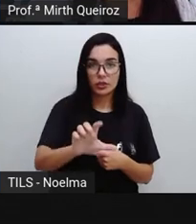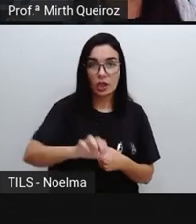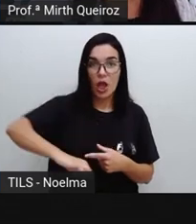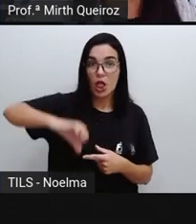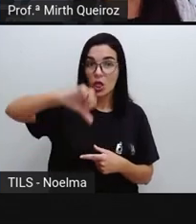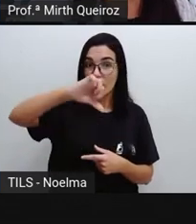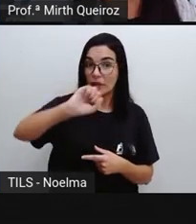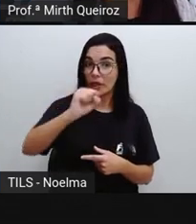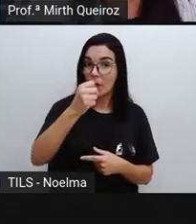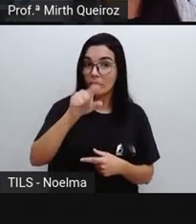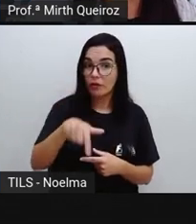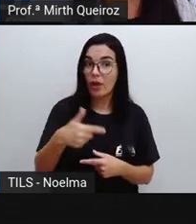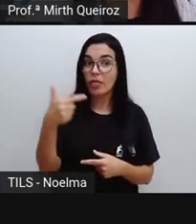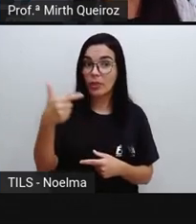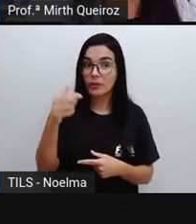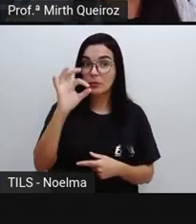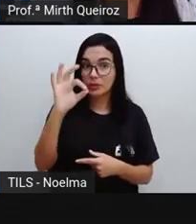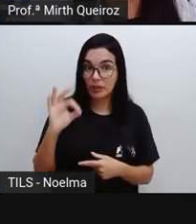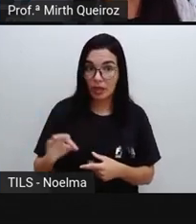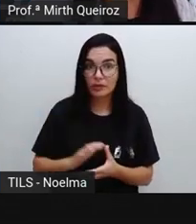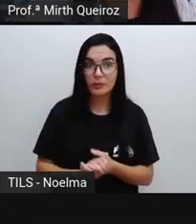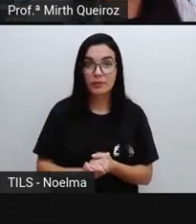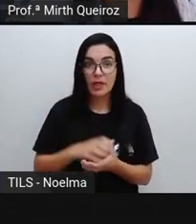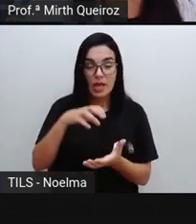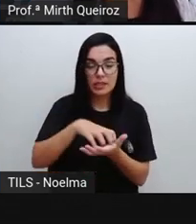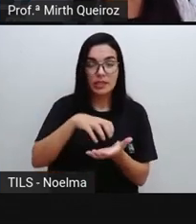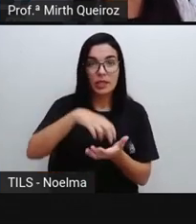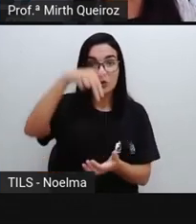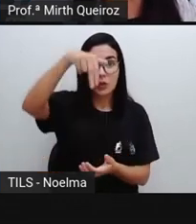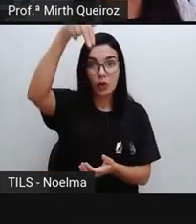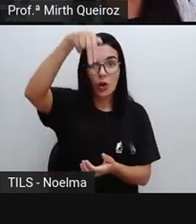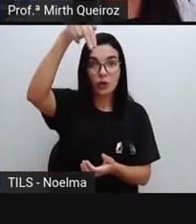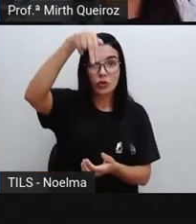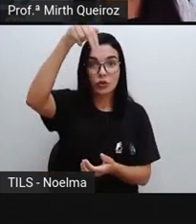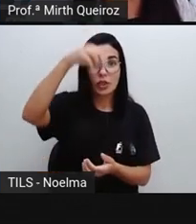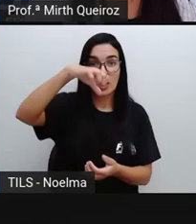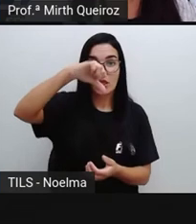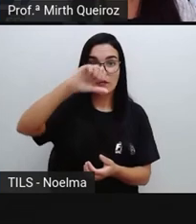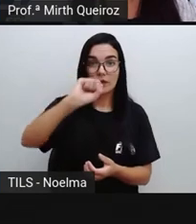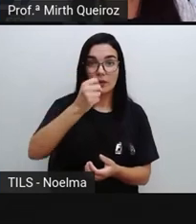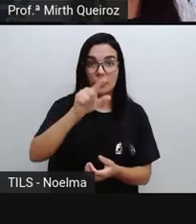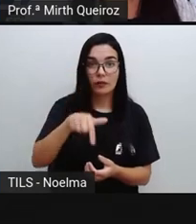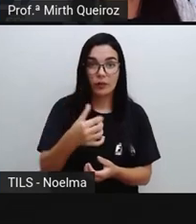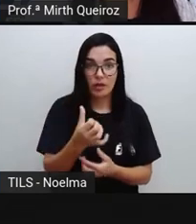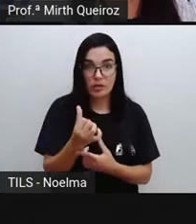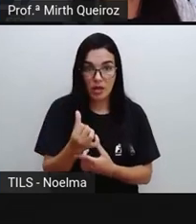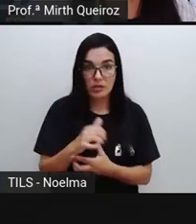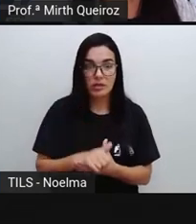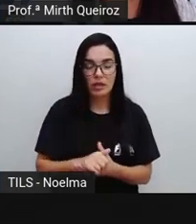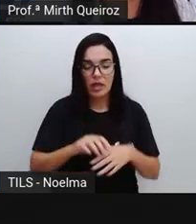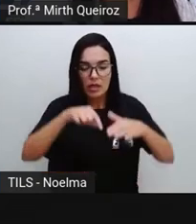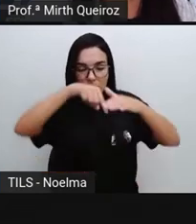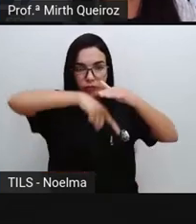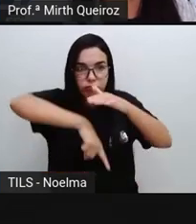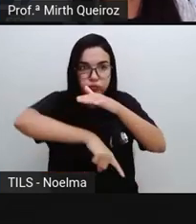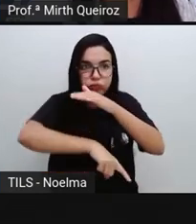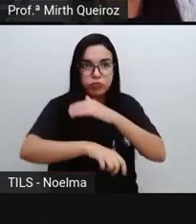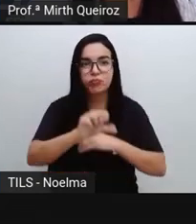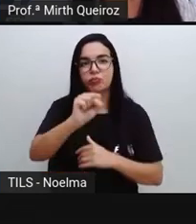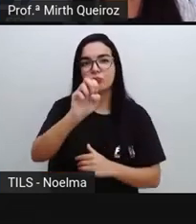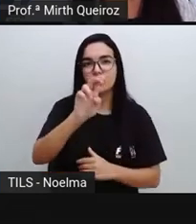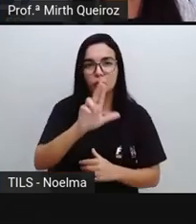Nordeste, 98,2%. Centro-oeste, 98,6%. E extremo-sul,